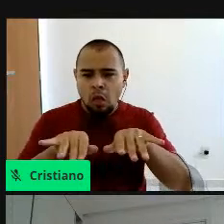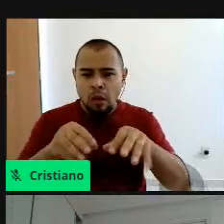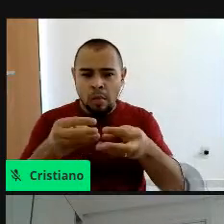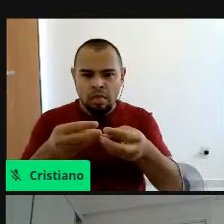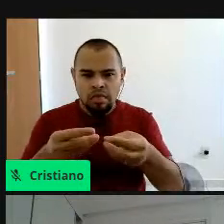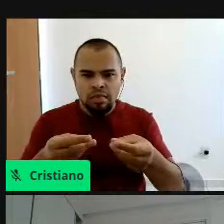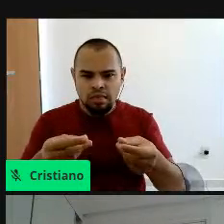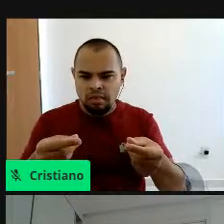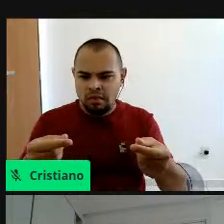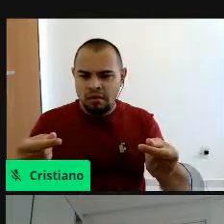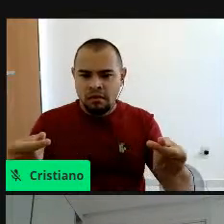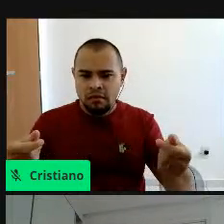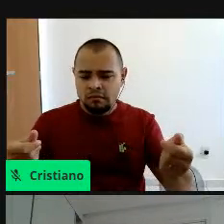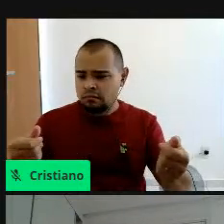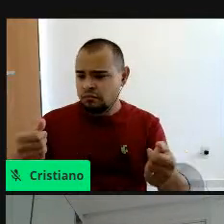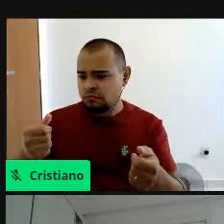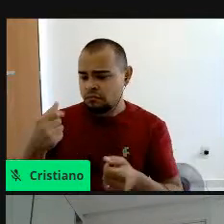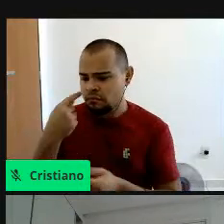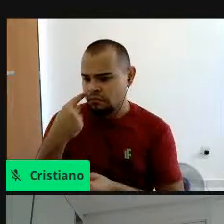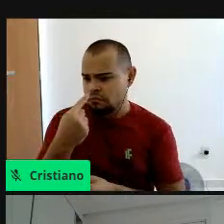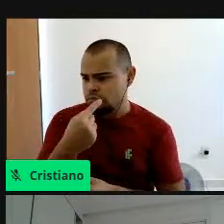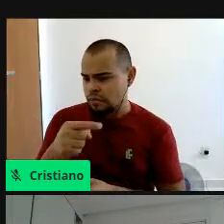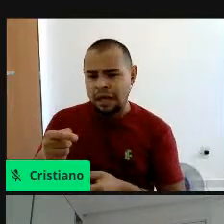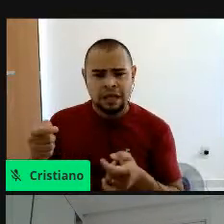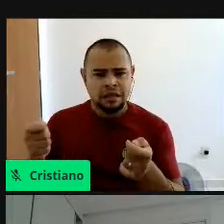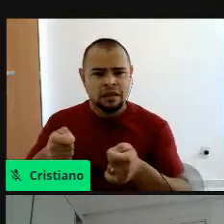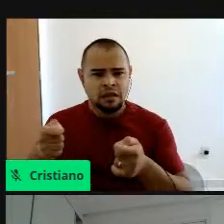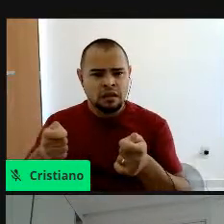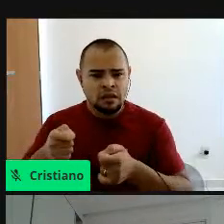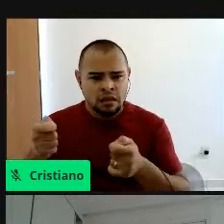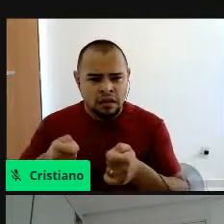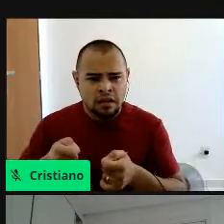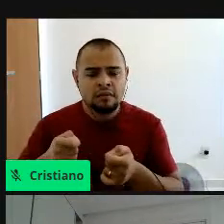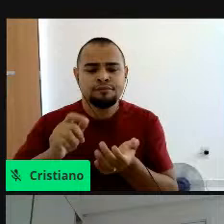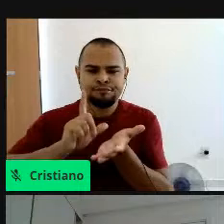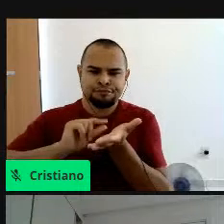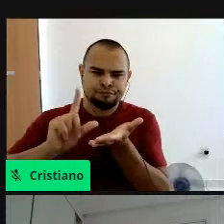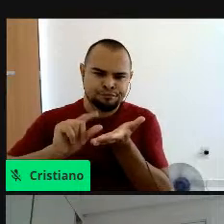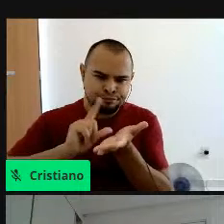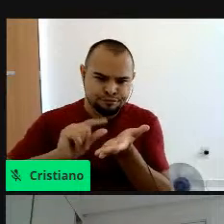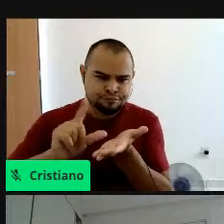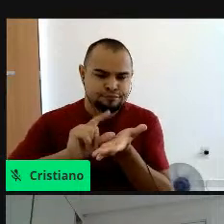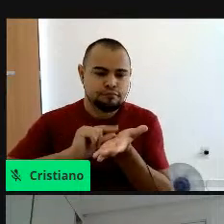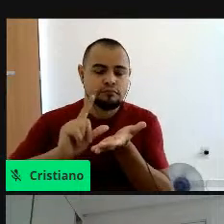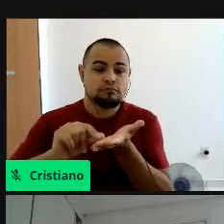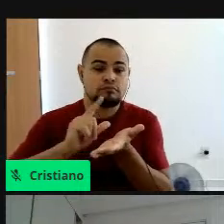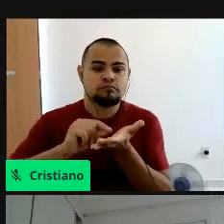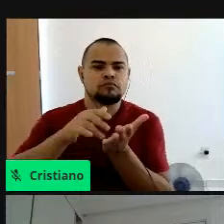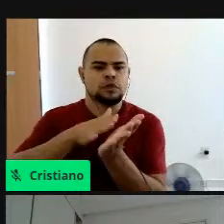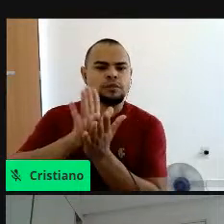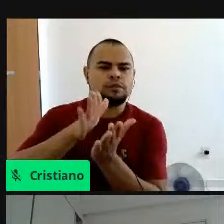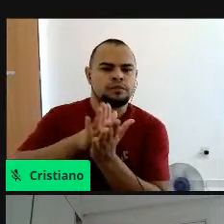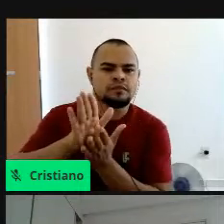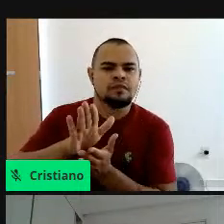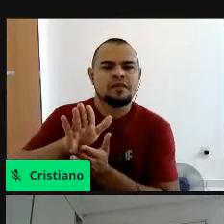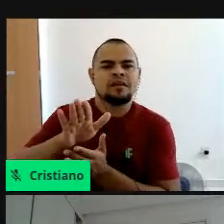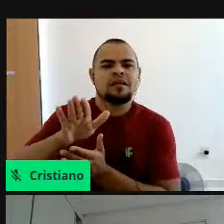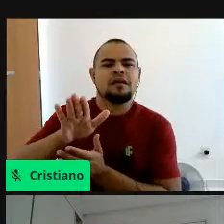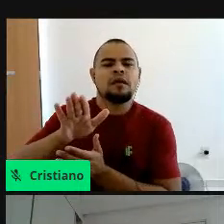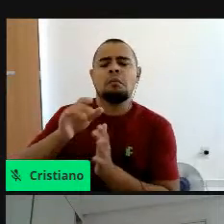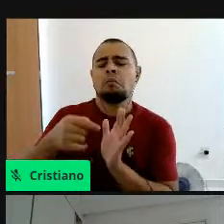presente nas nossas vidas, não é, vários artigos científicos, vários trabalhos na literatura